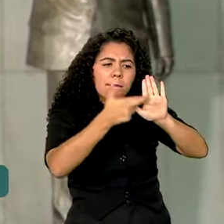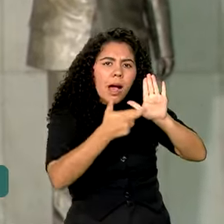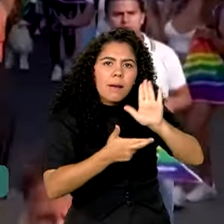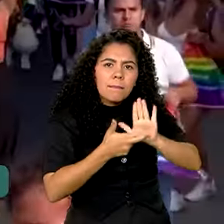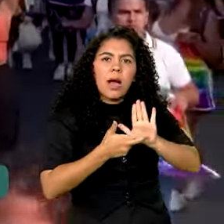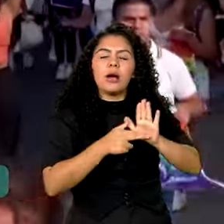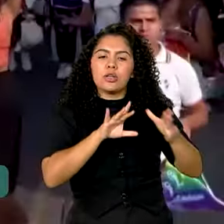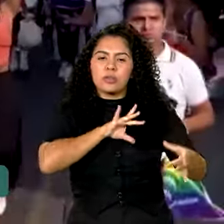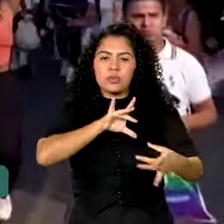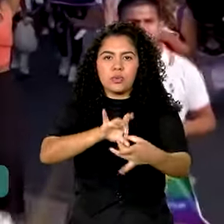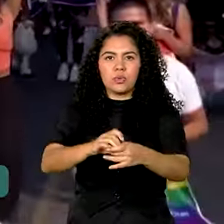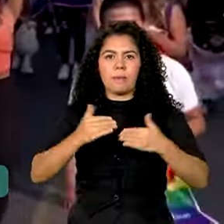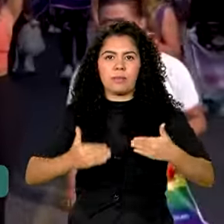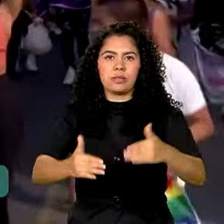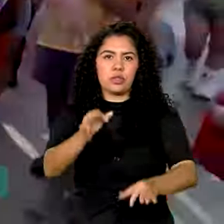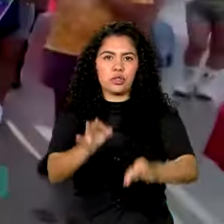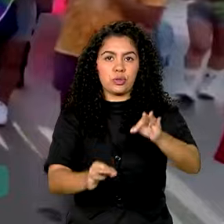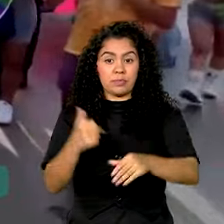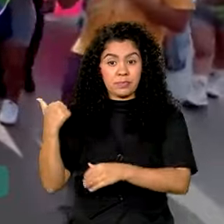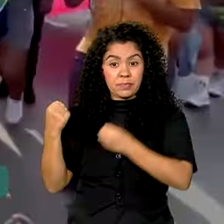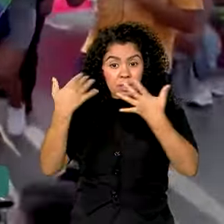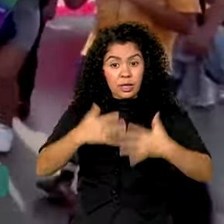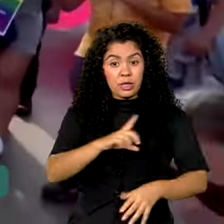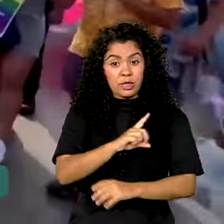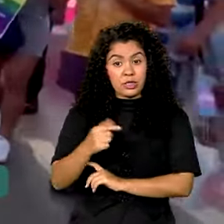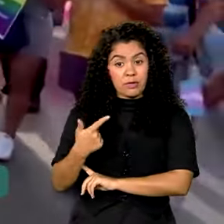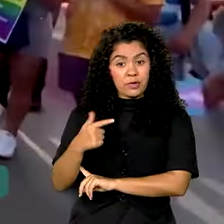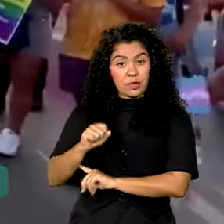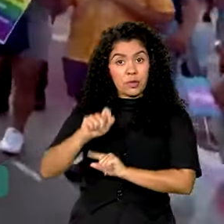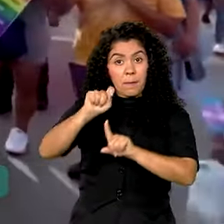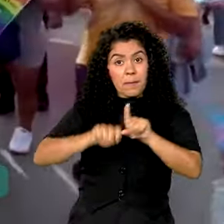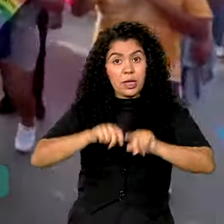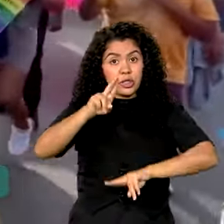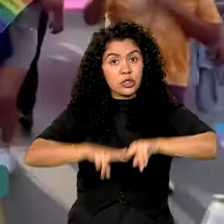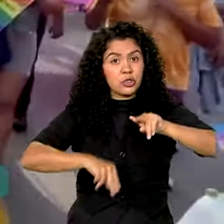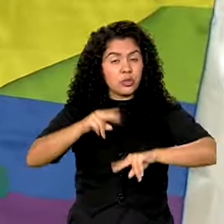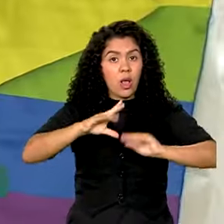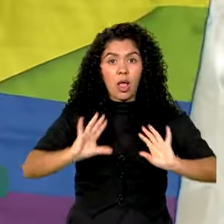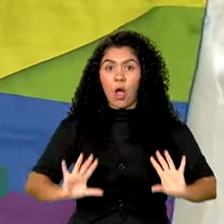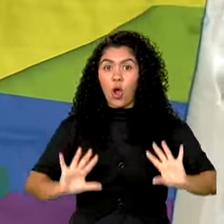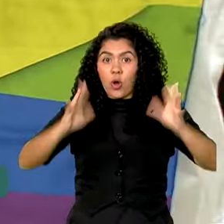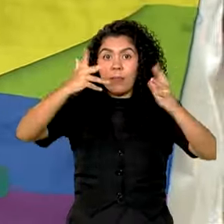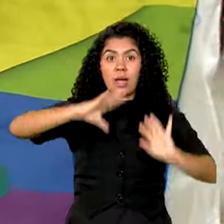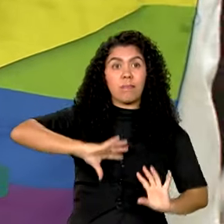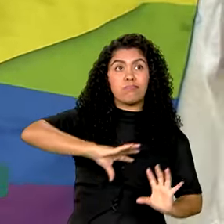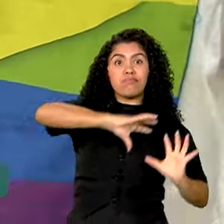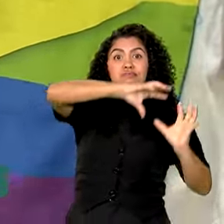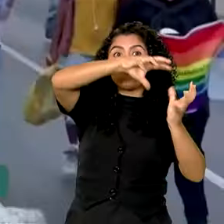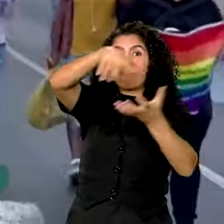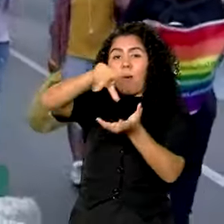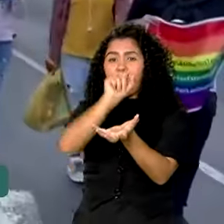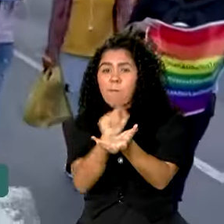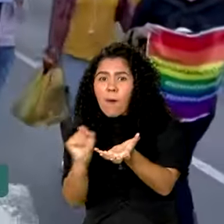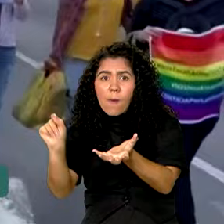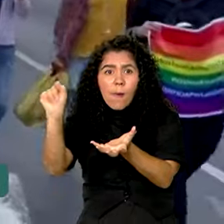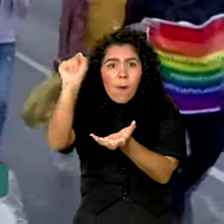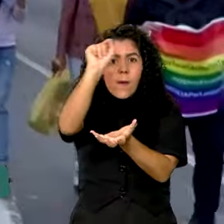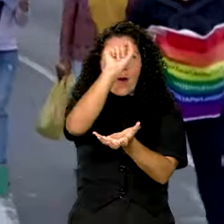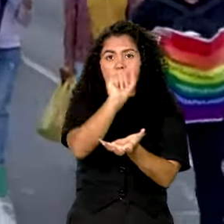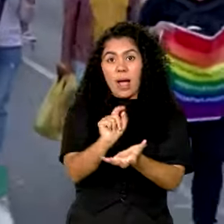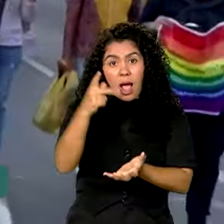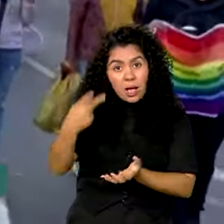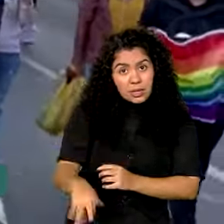da Cidadania para isso. O dia 28 de junho é celebrado no mundo todo. Aqui no Brasil, como em outros